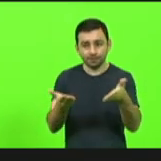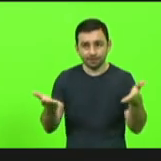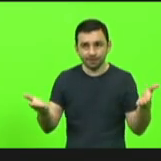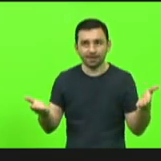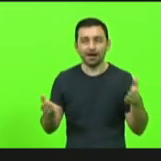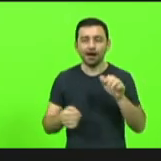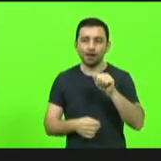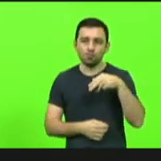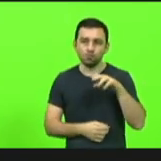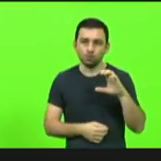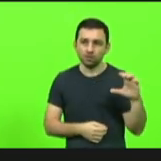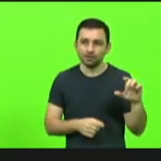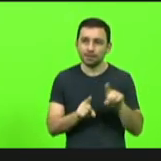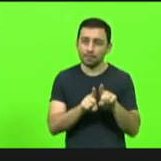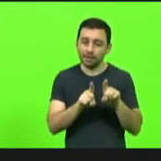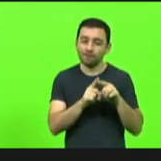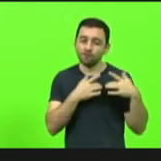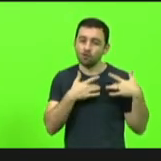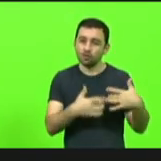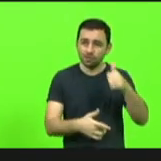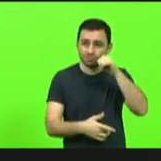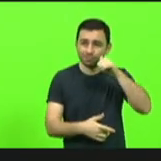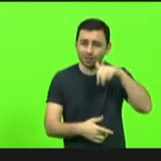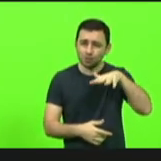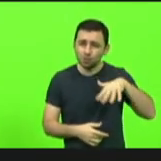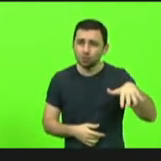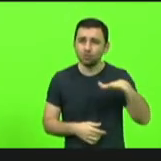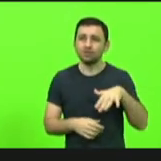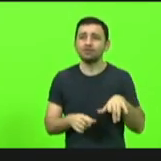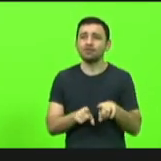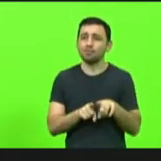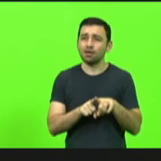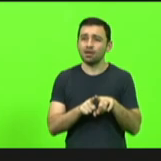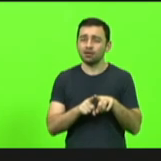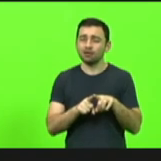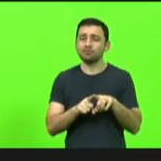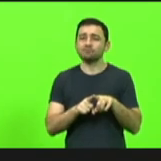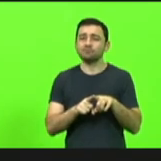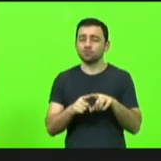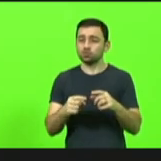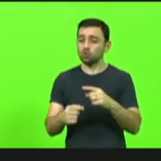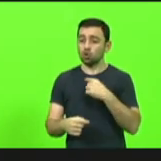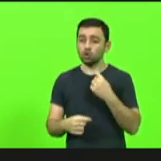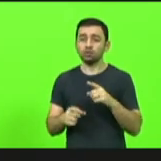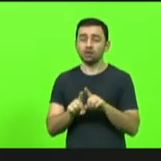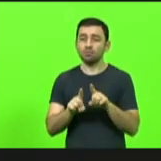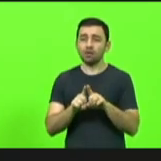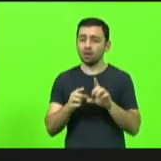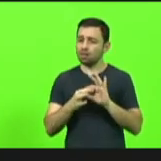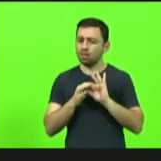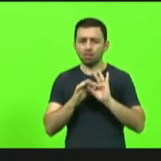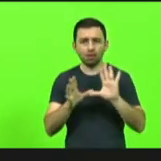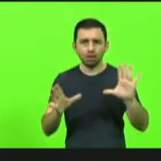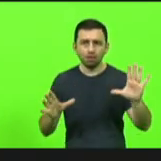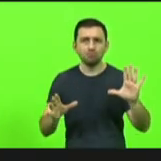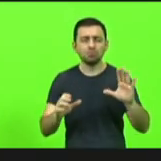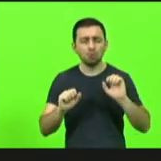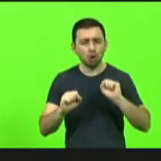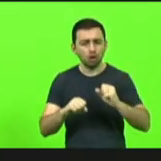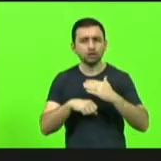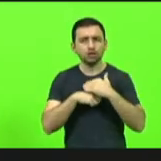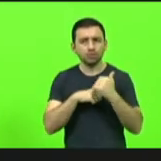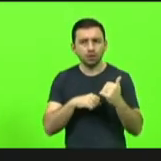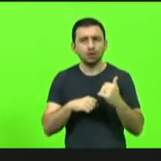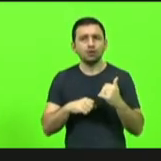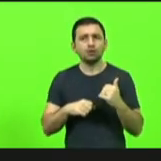a todas as voluntárias da MUC e nos colocando mais uma vez à disposição para